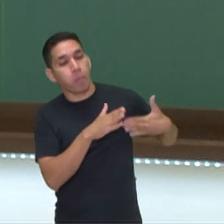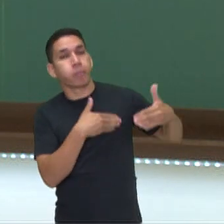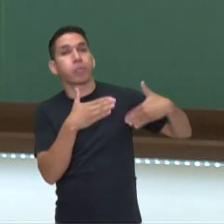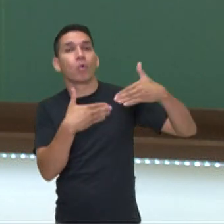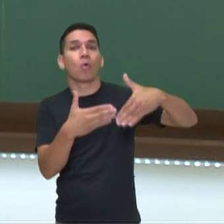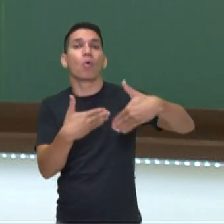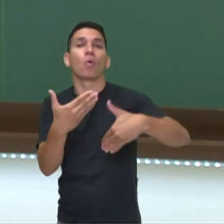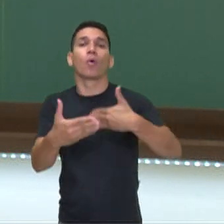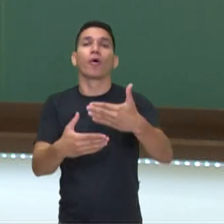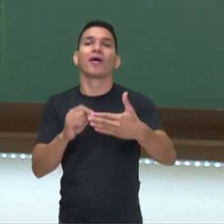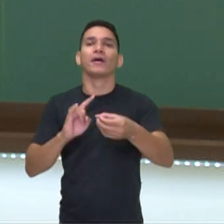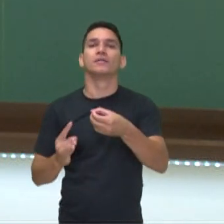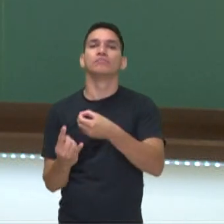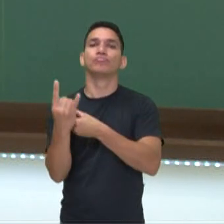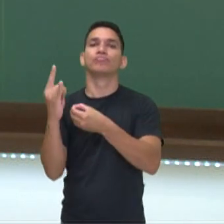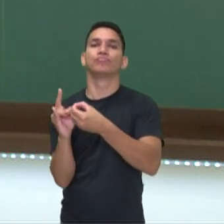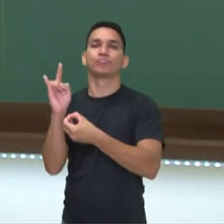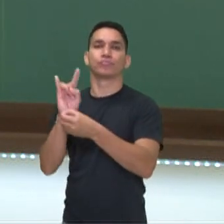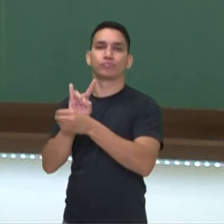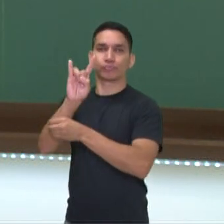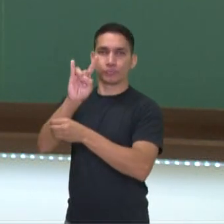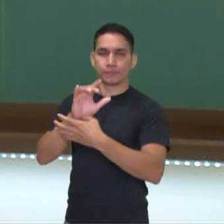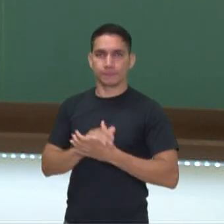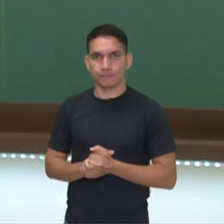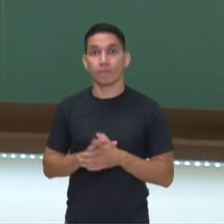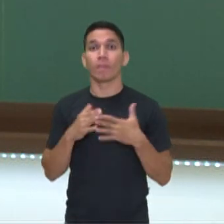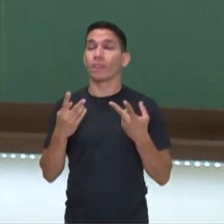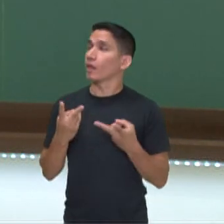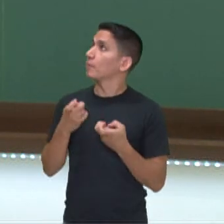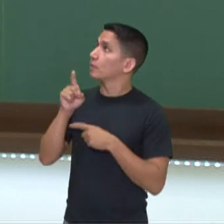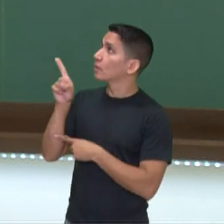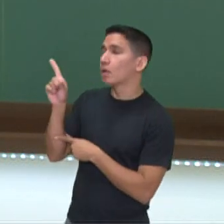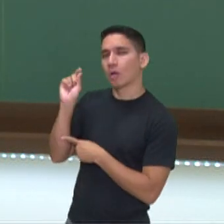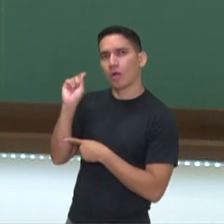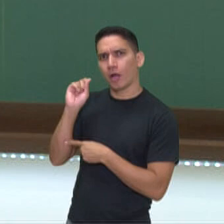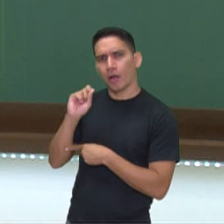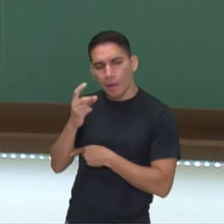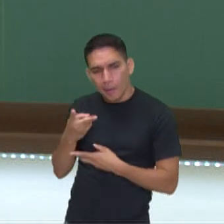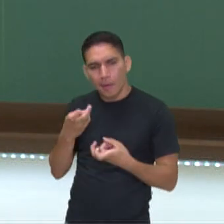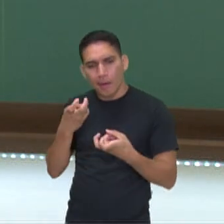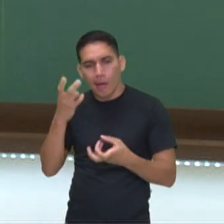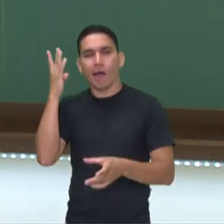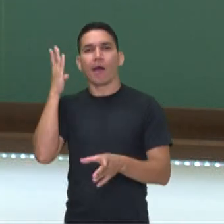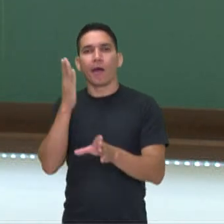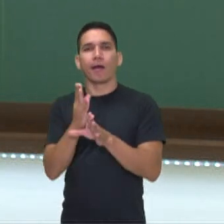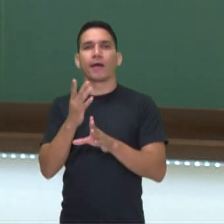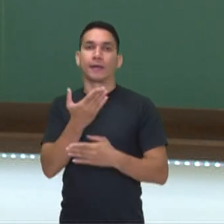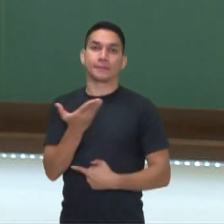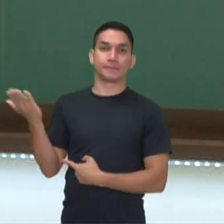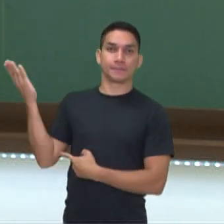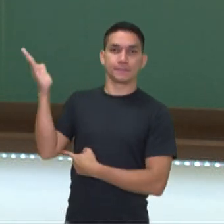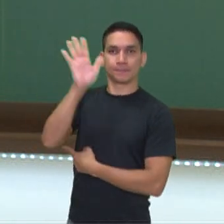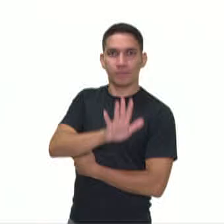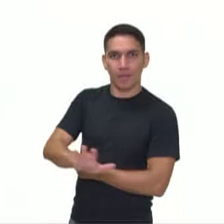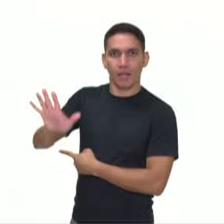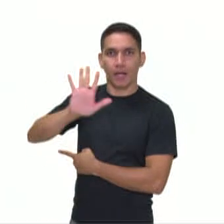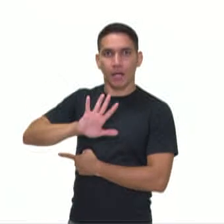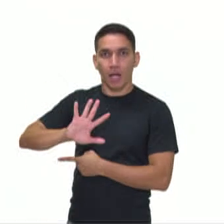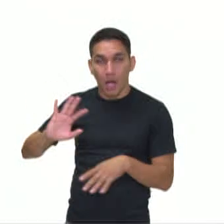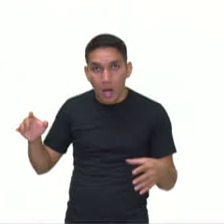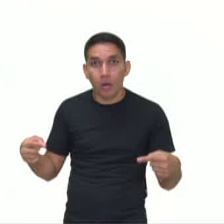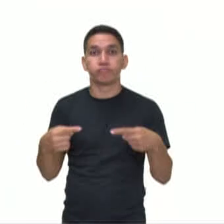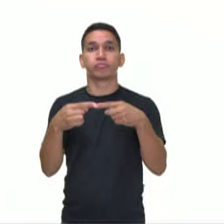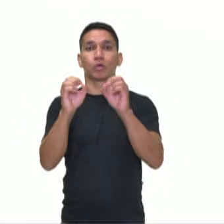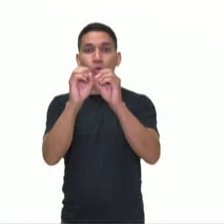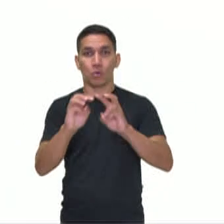de urbanização. E aí a gente vai conseguir ver, através deste mapa aqui, que segundo a Organização das